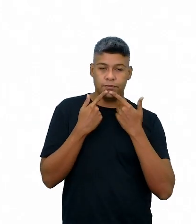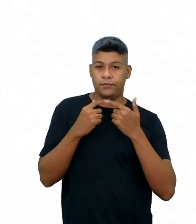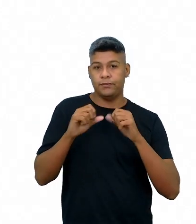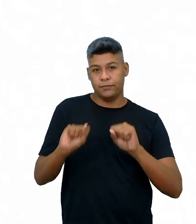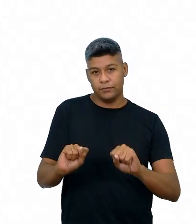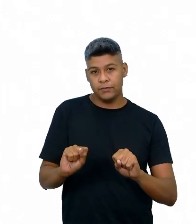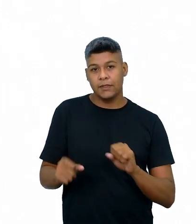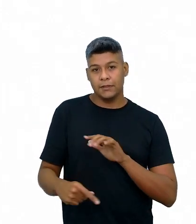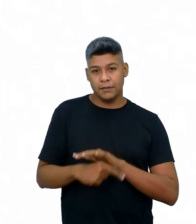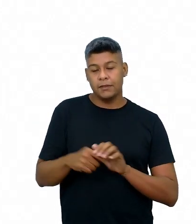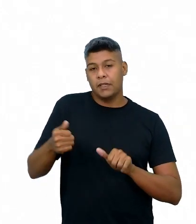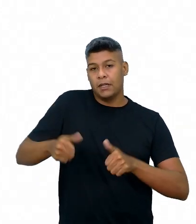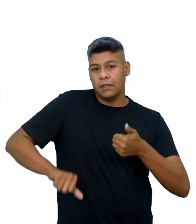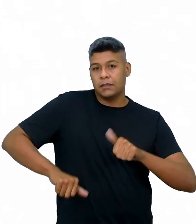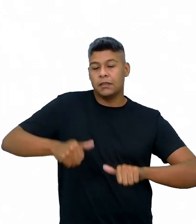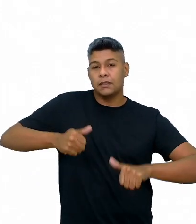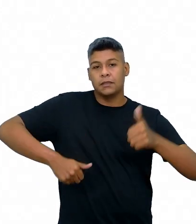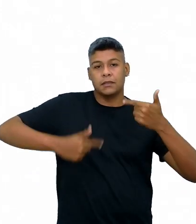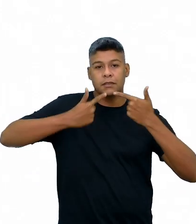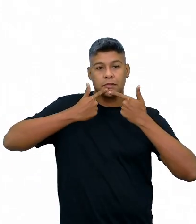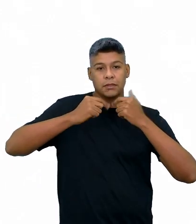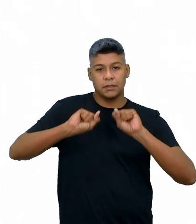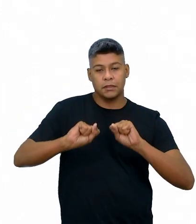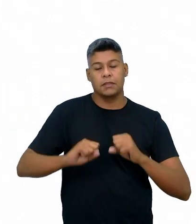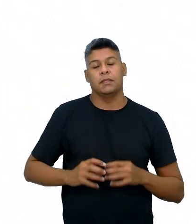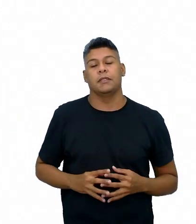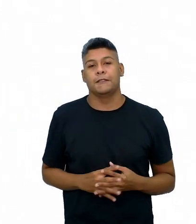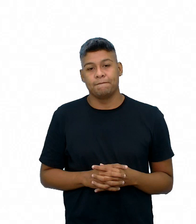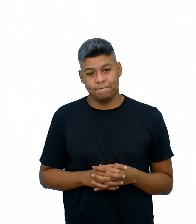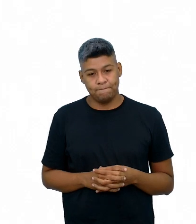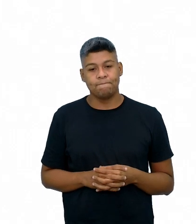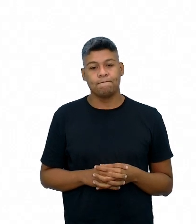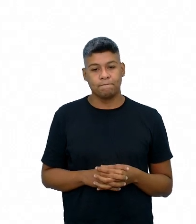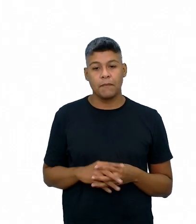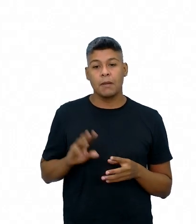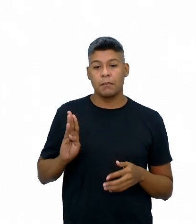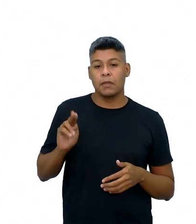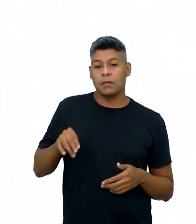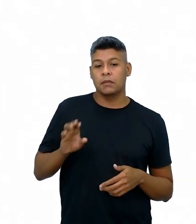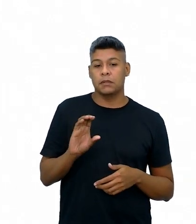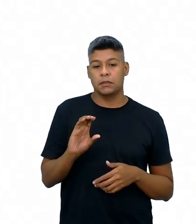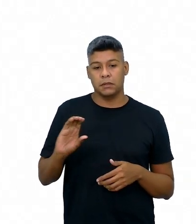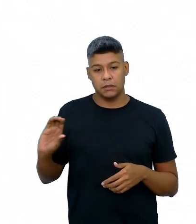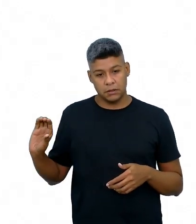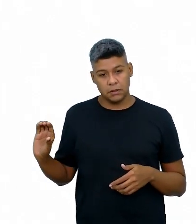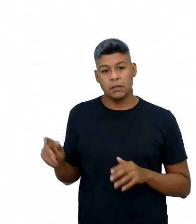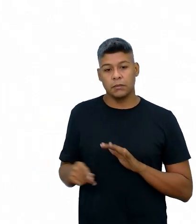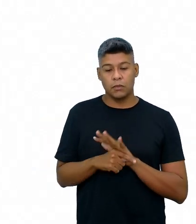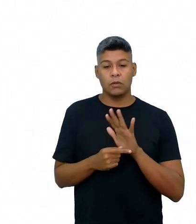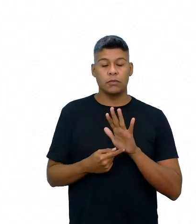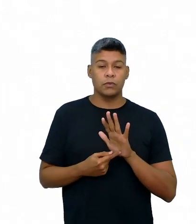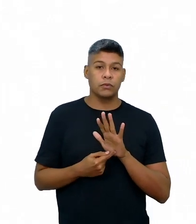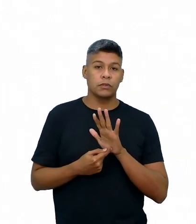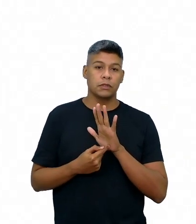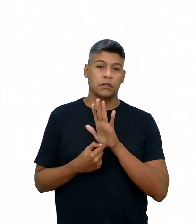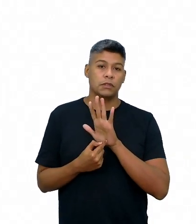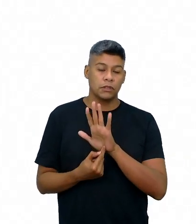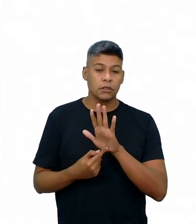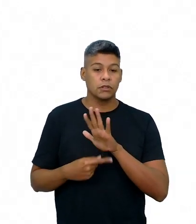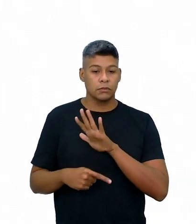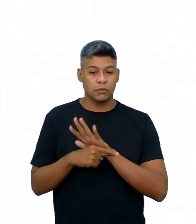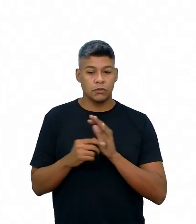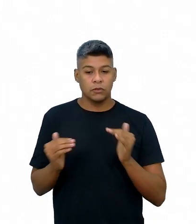referentes à análise linguística. Conforme a BNCC, que é a indicação que está no